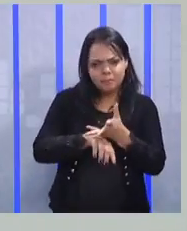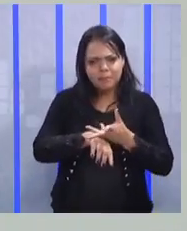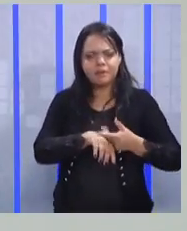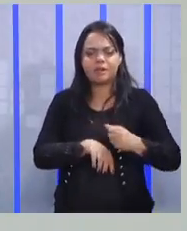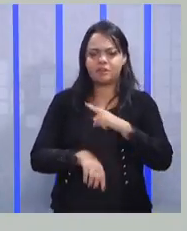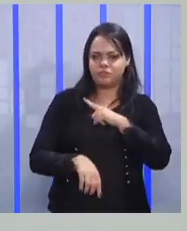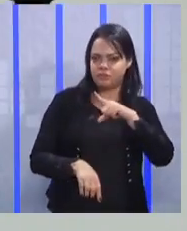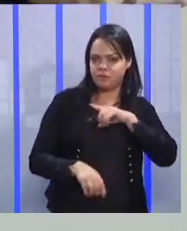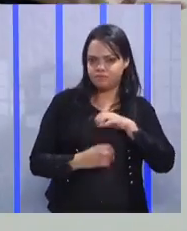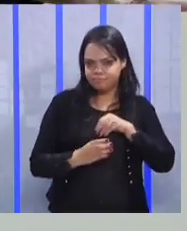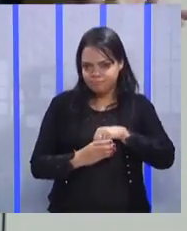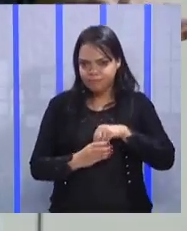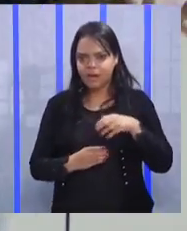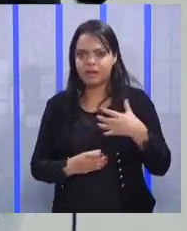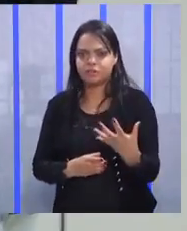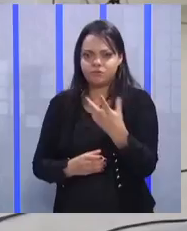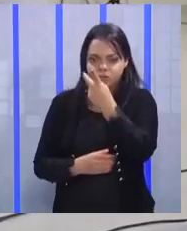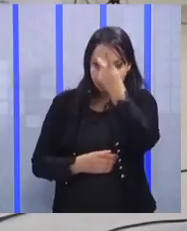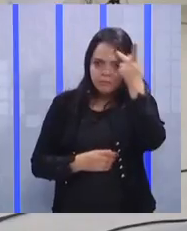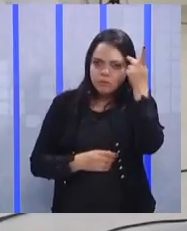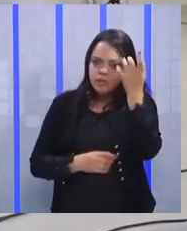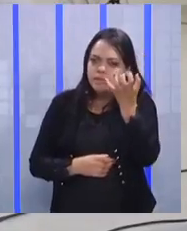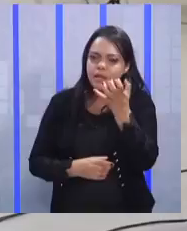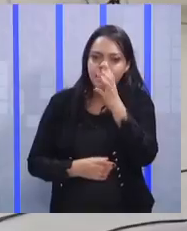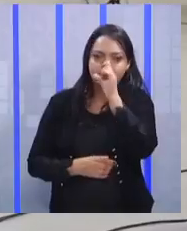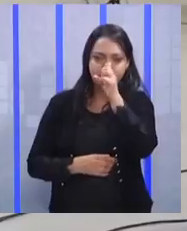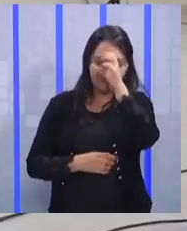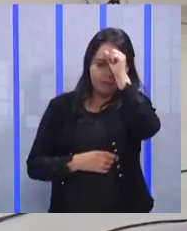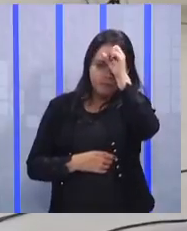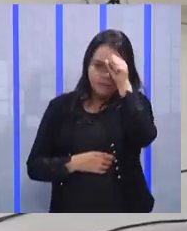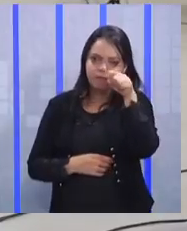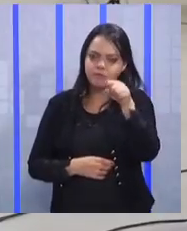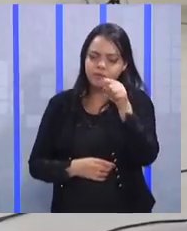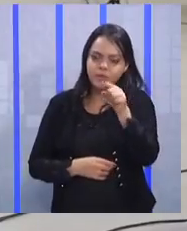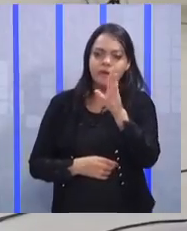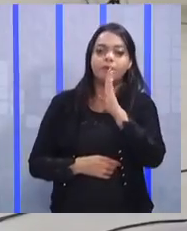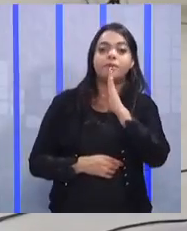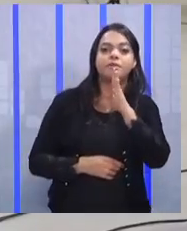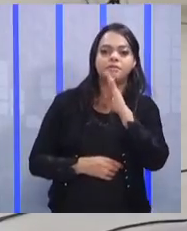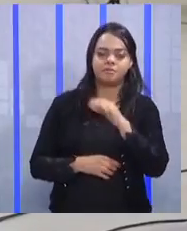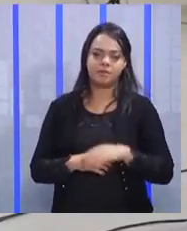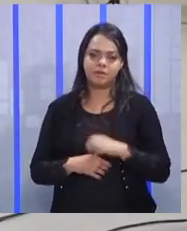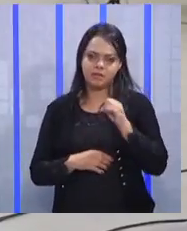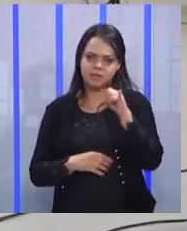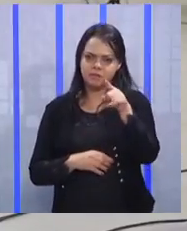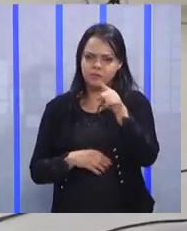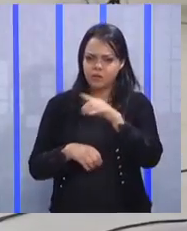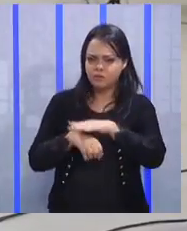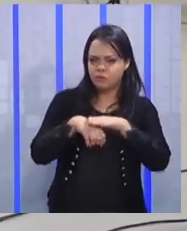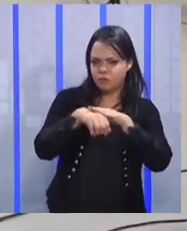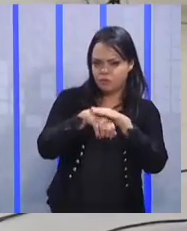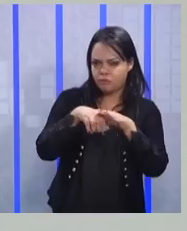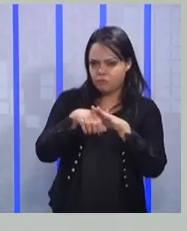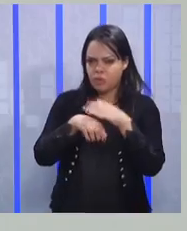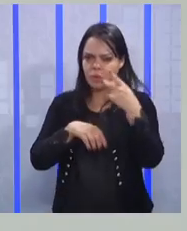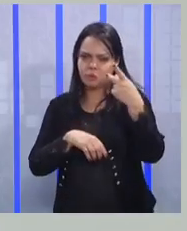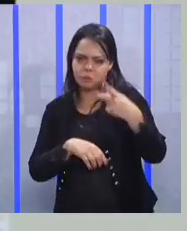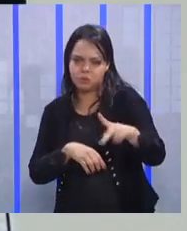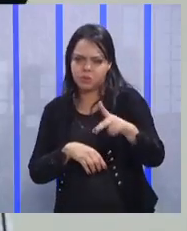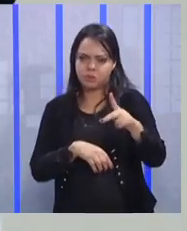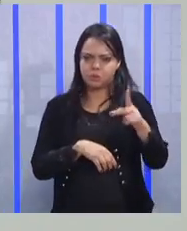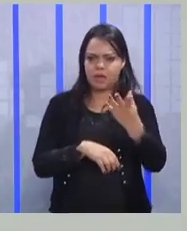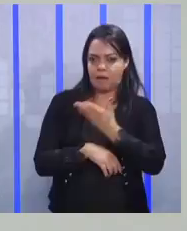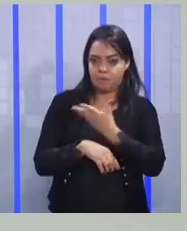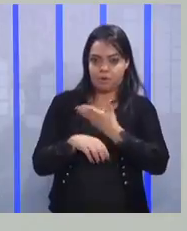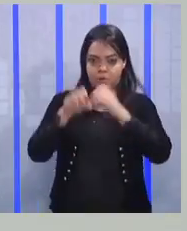Então, eles querem aprender com você. Conhecimento. Certo? Se você for falar com seus pares, que são outros supervisores, outros